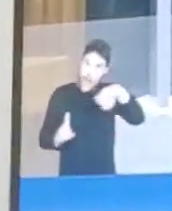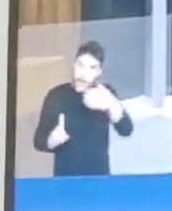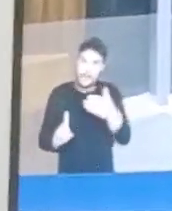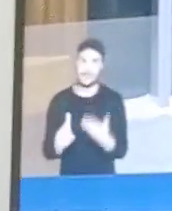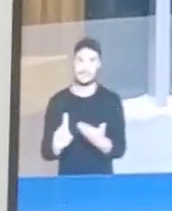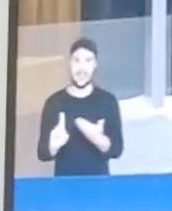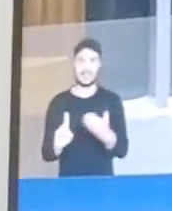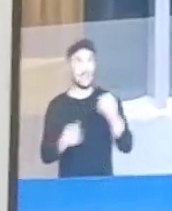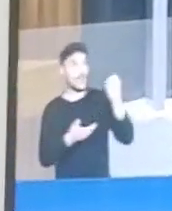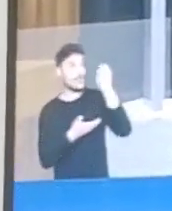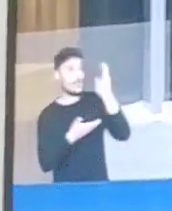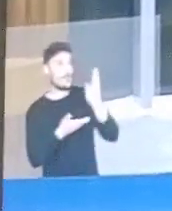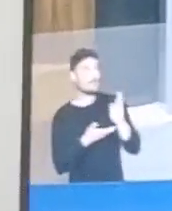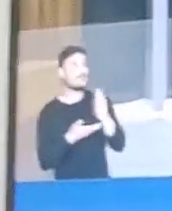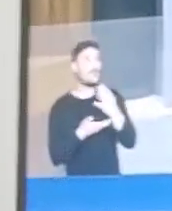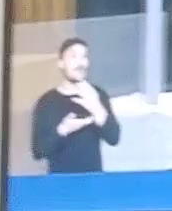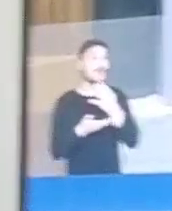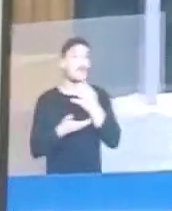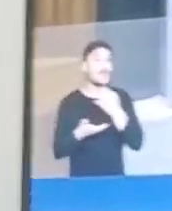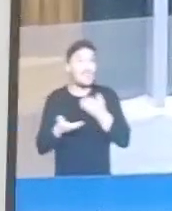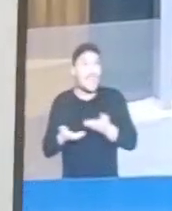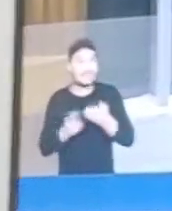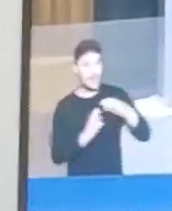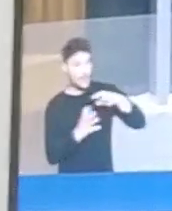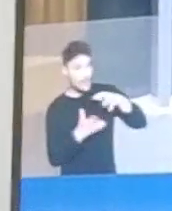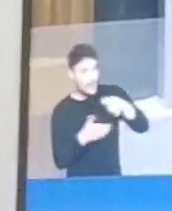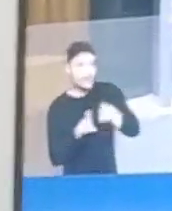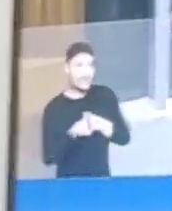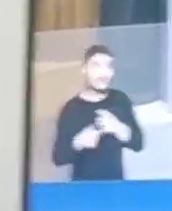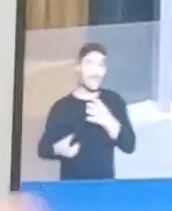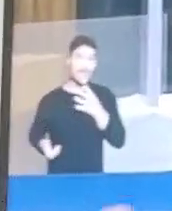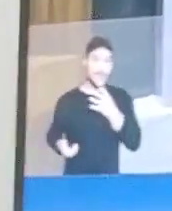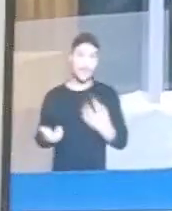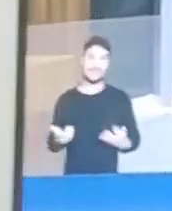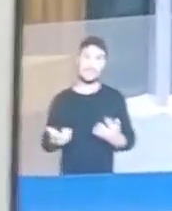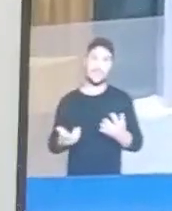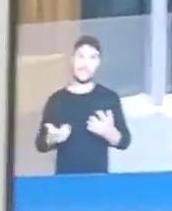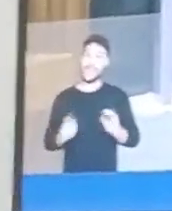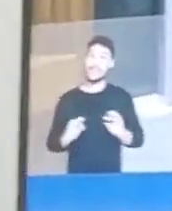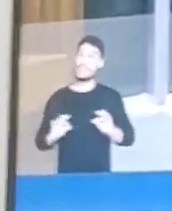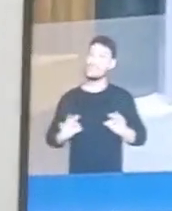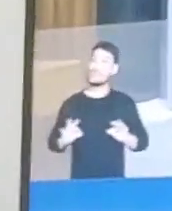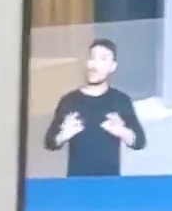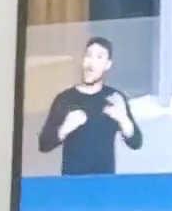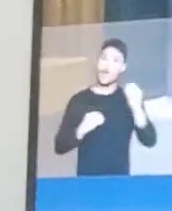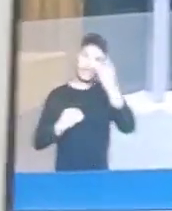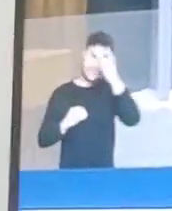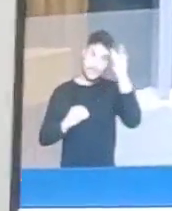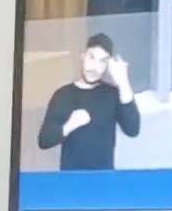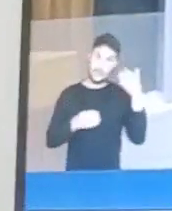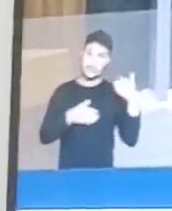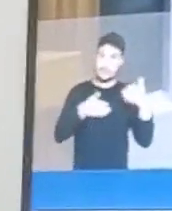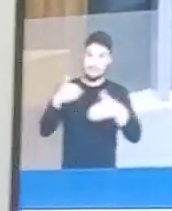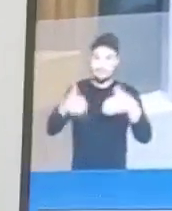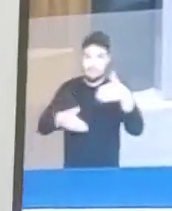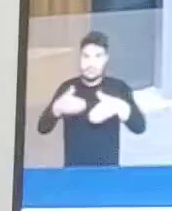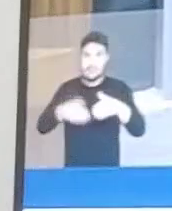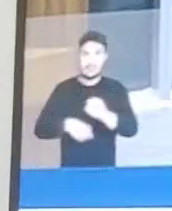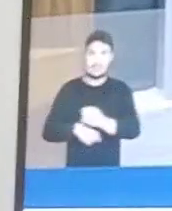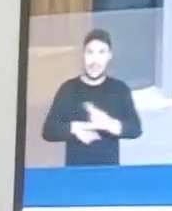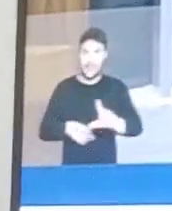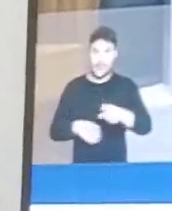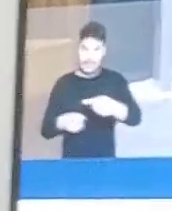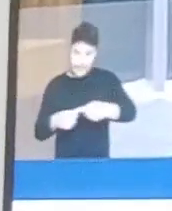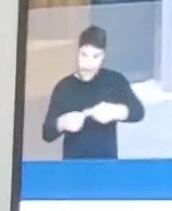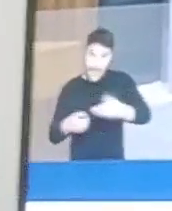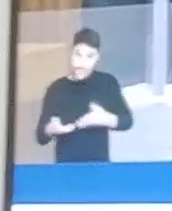a situação da PEC 27, a comissão de transição do governo, eram três notícias, mas logo após eu terminar de gravar o